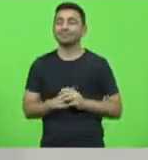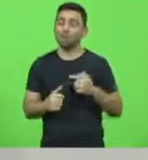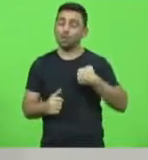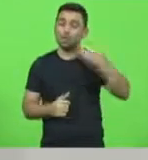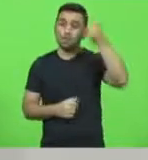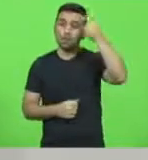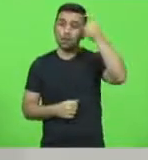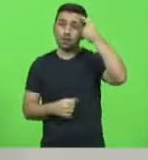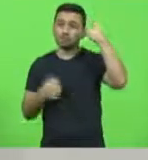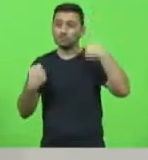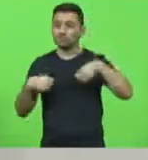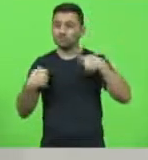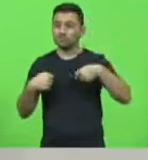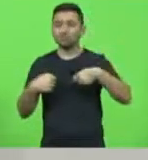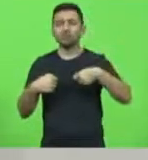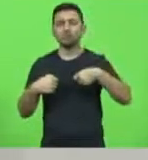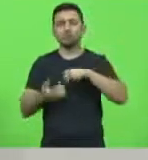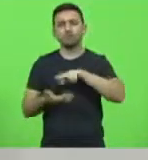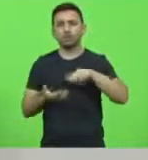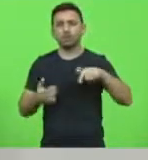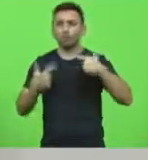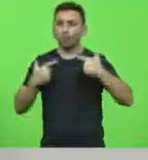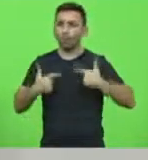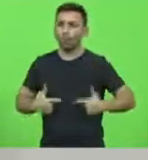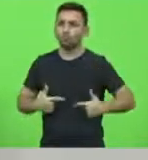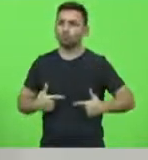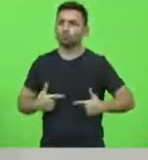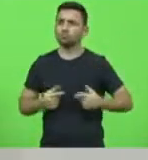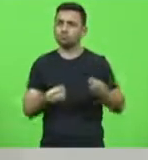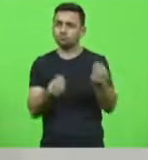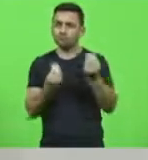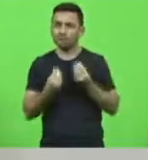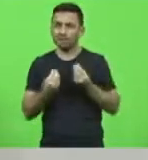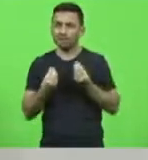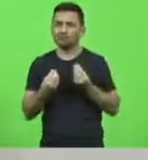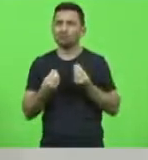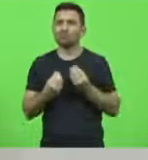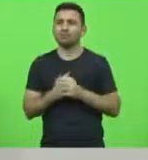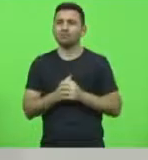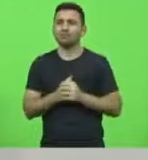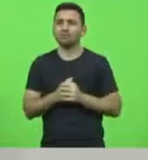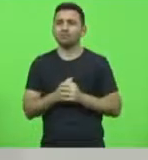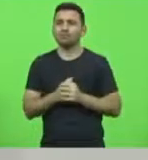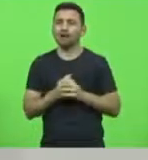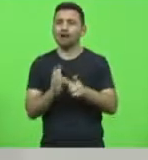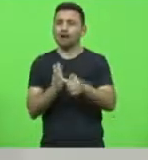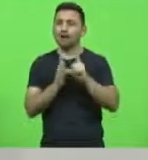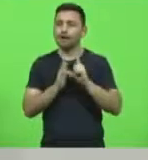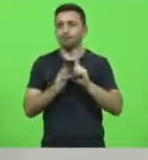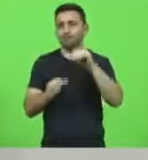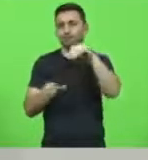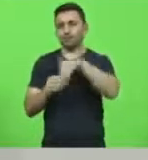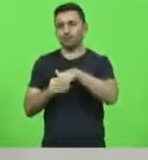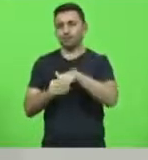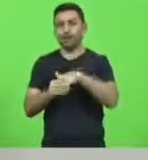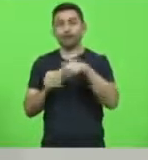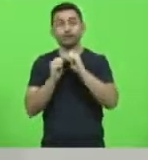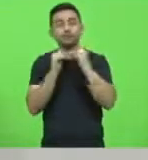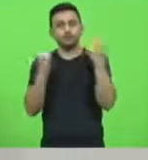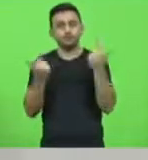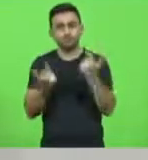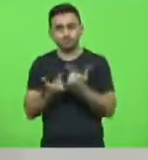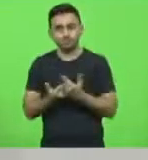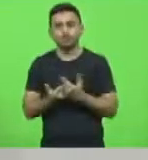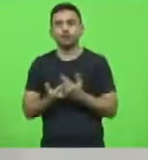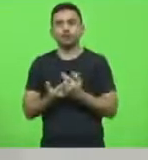devemos ter subsídios isentos, neutros, técnicos, o assunto. Antes de votarmos, a Assembleia poderia,